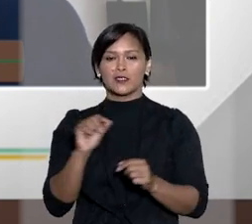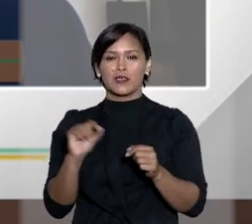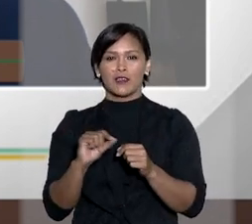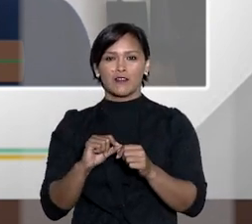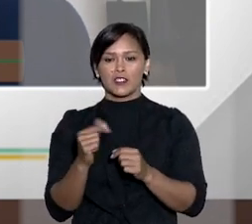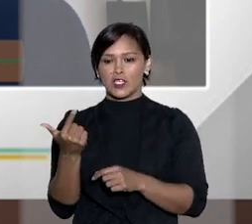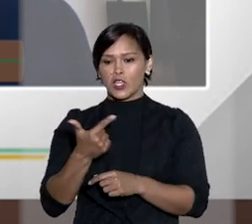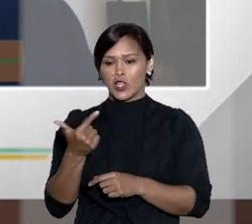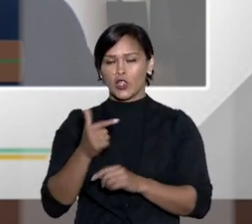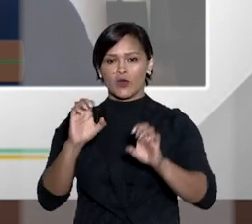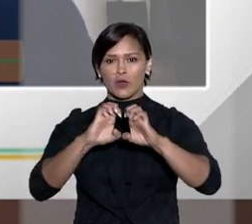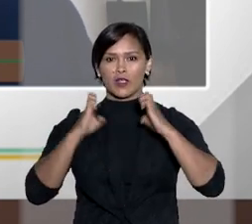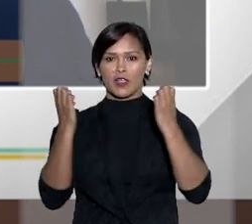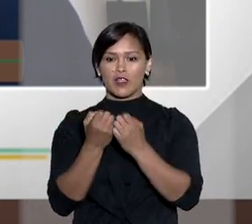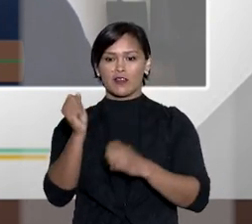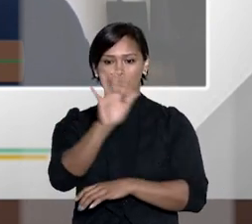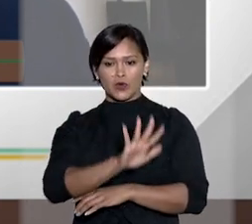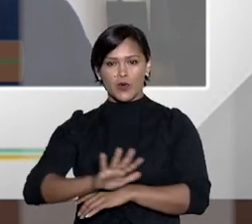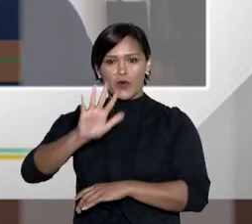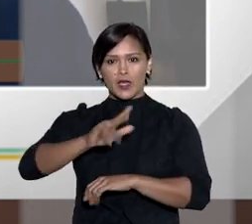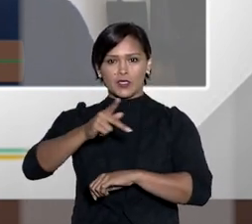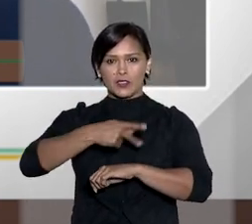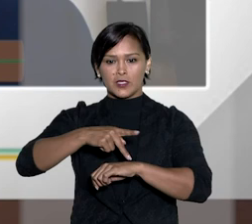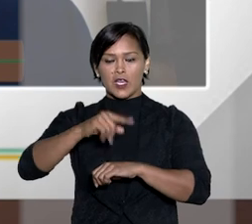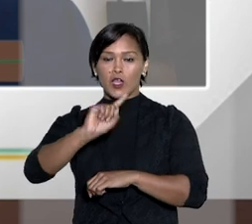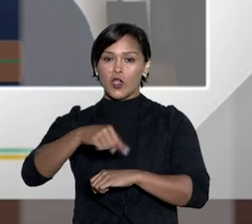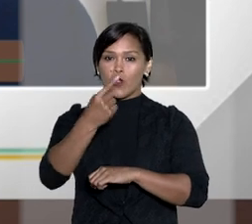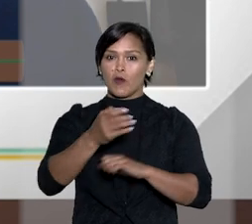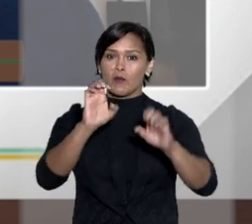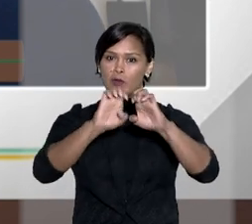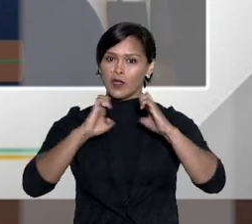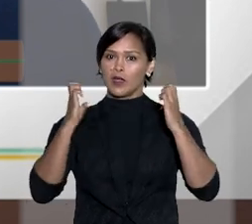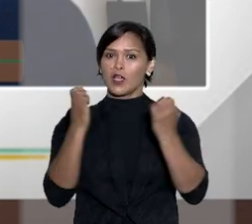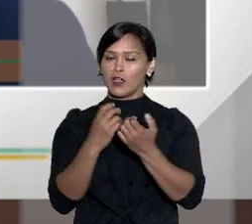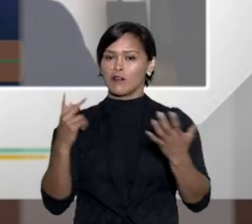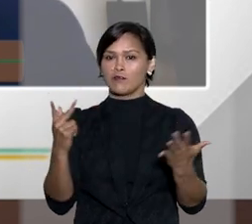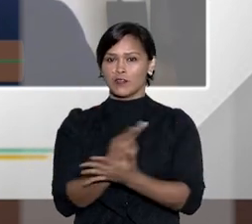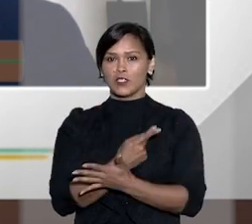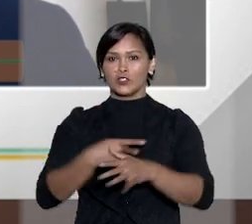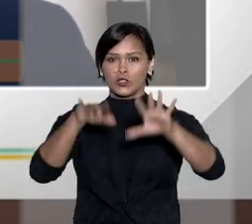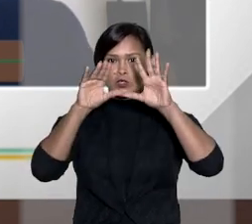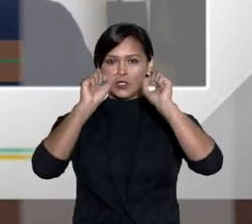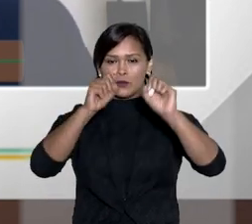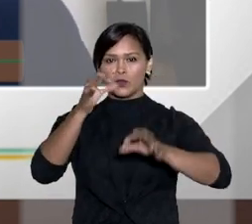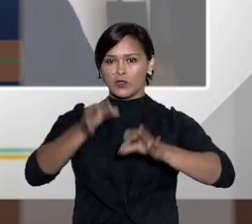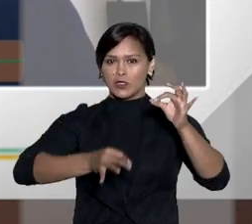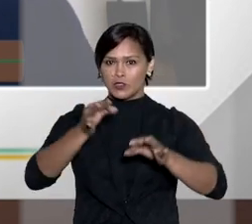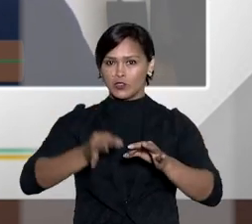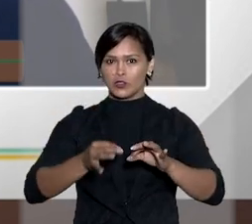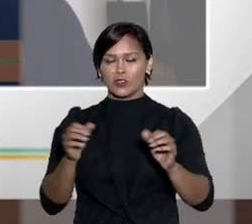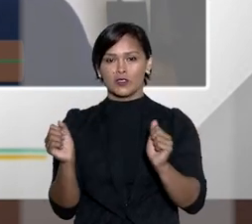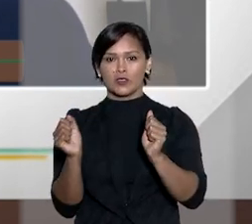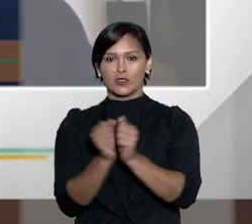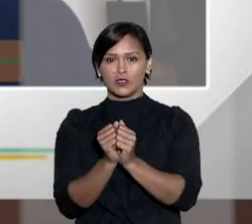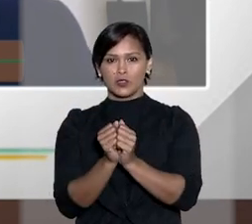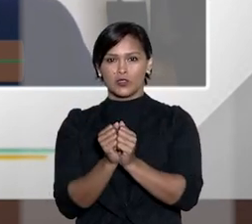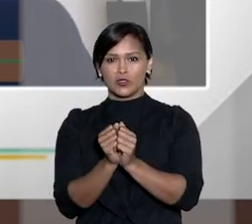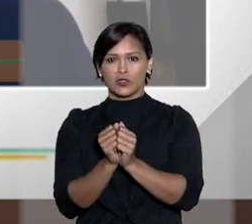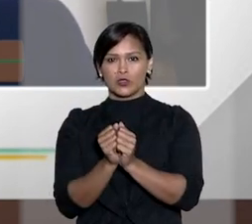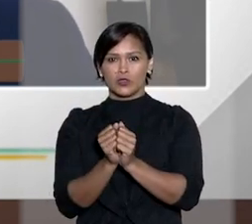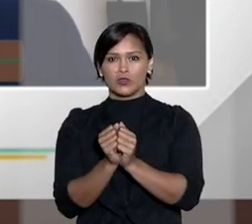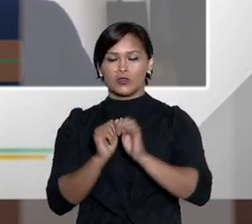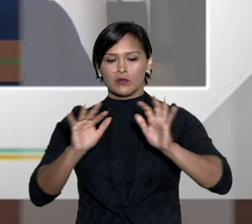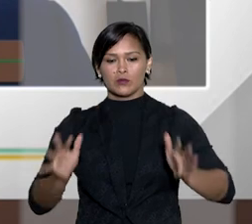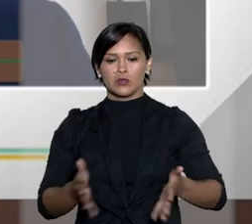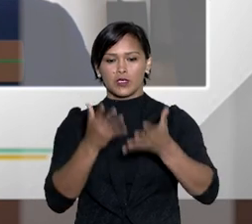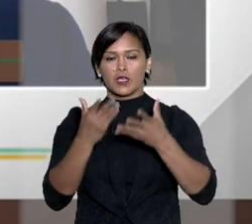objetivos um deles é realizar dois eventos nacionais e o próximo evento vai ocorrer no Tribunal